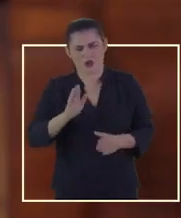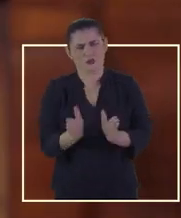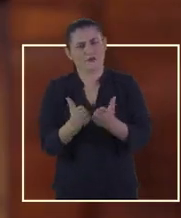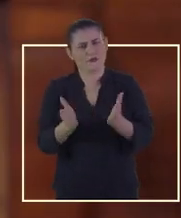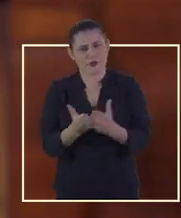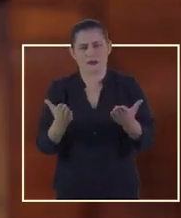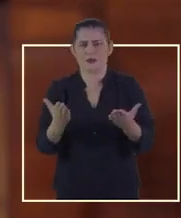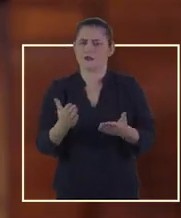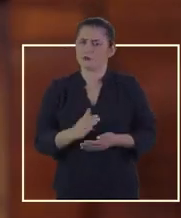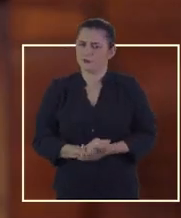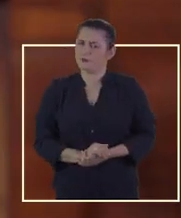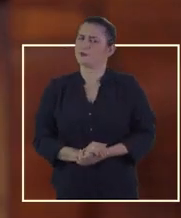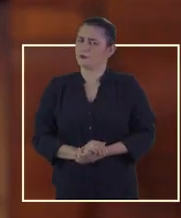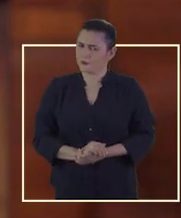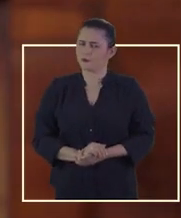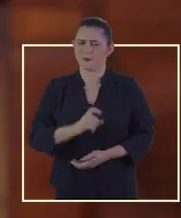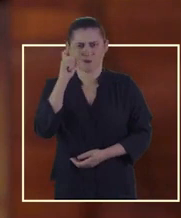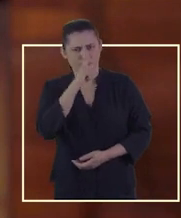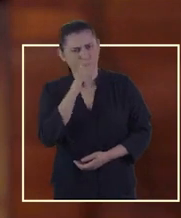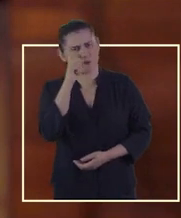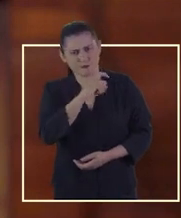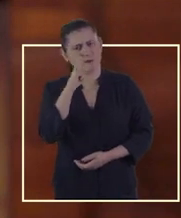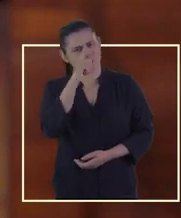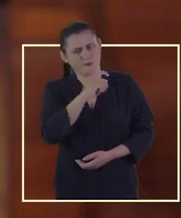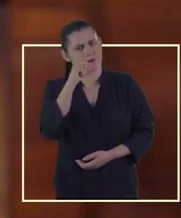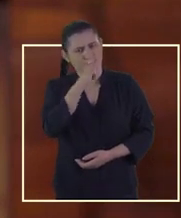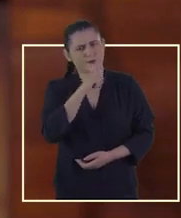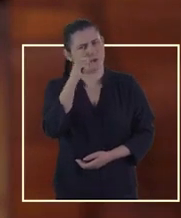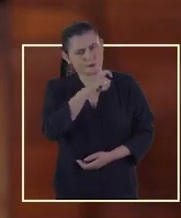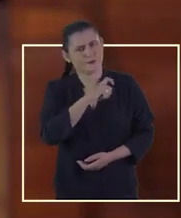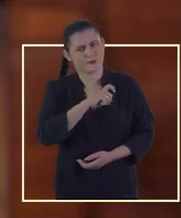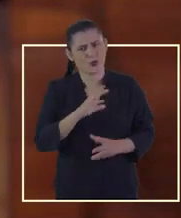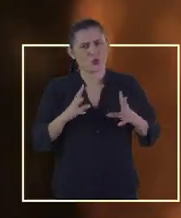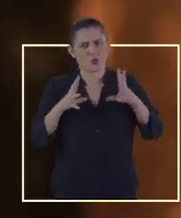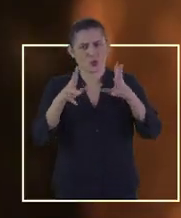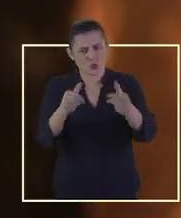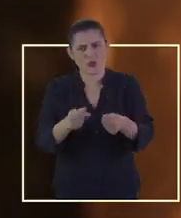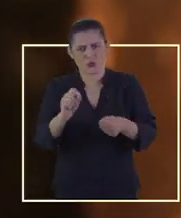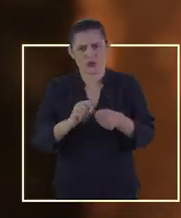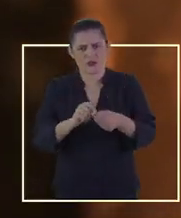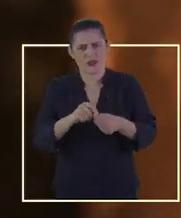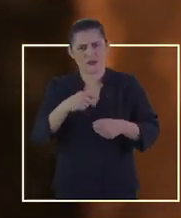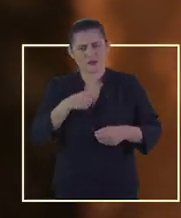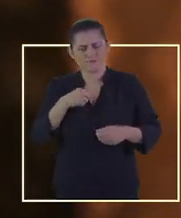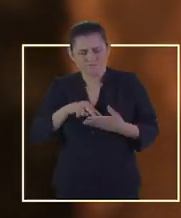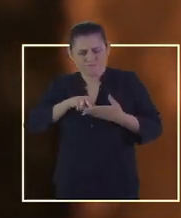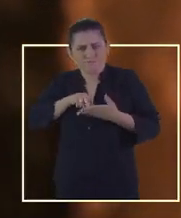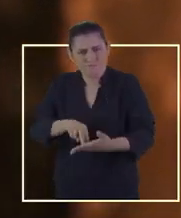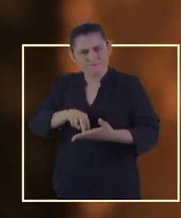gosto de pobre. Coisa mais absurda, mentira leviana. Tudo o que me faz